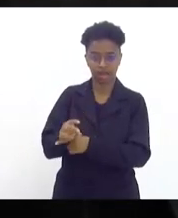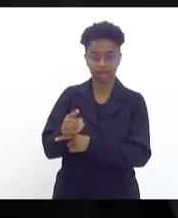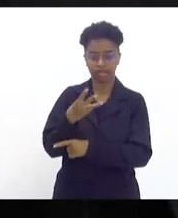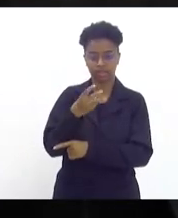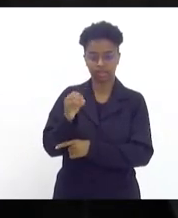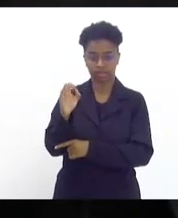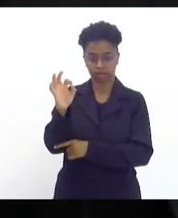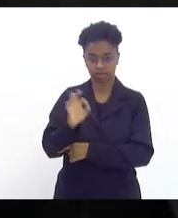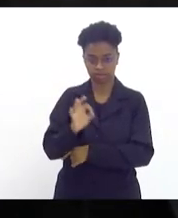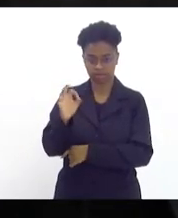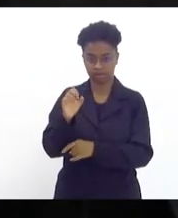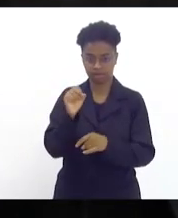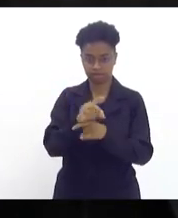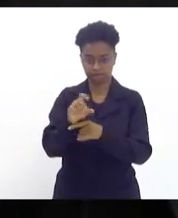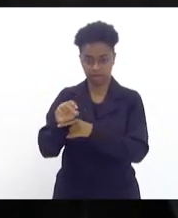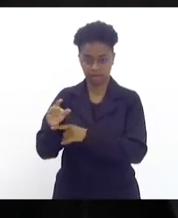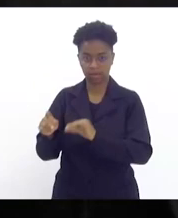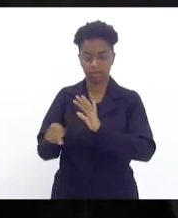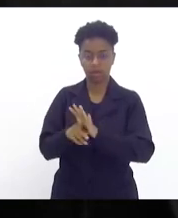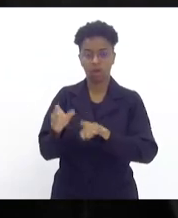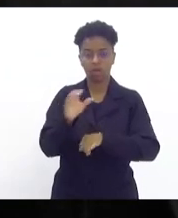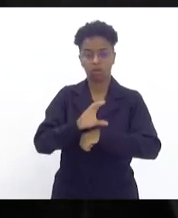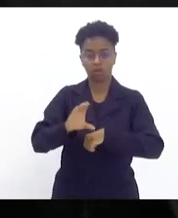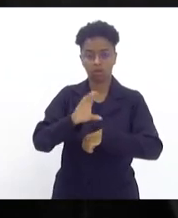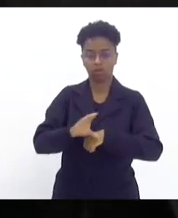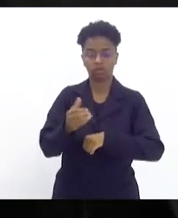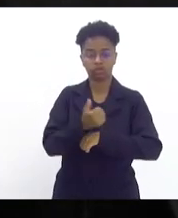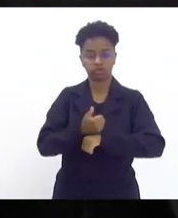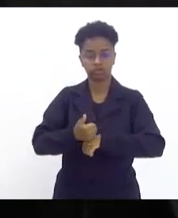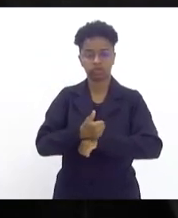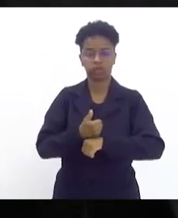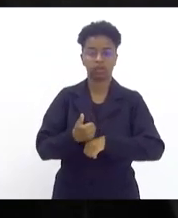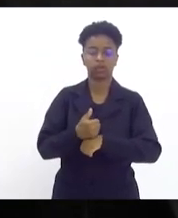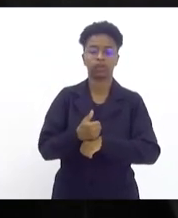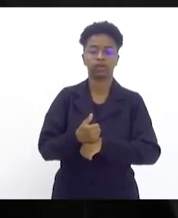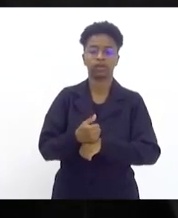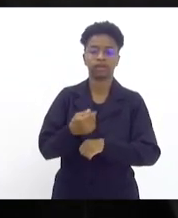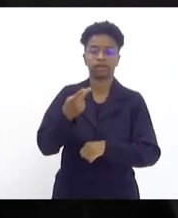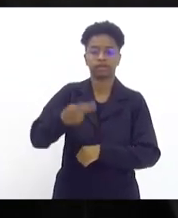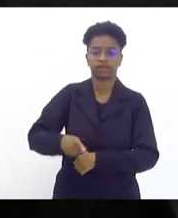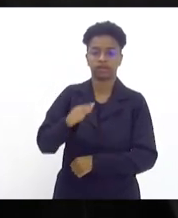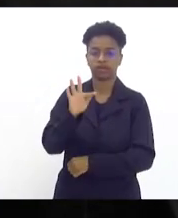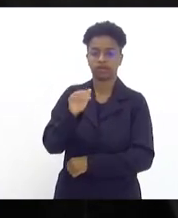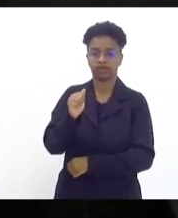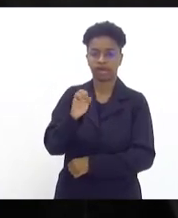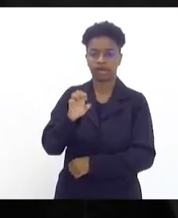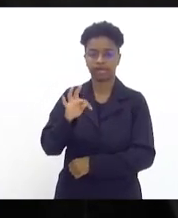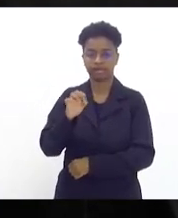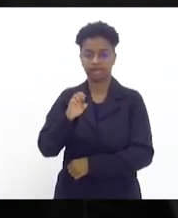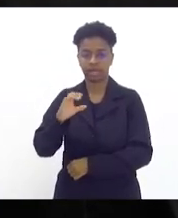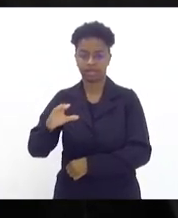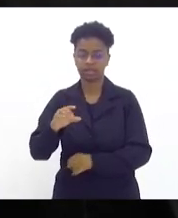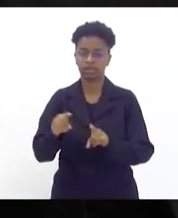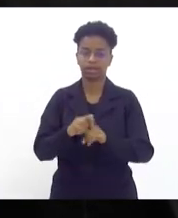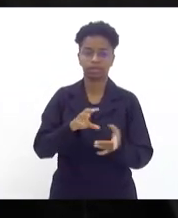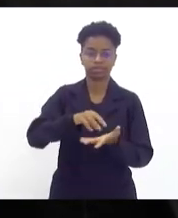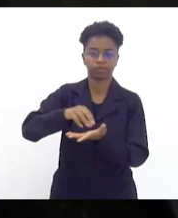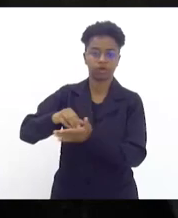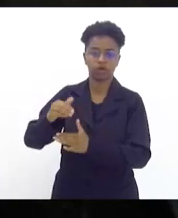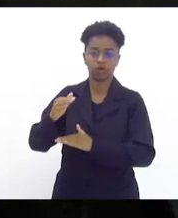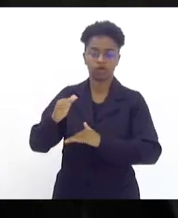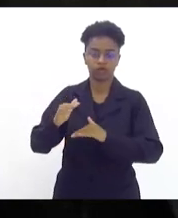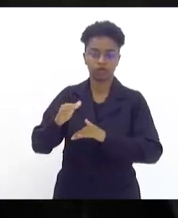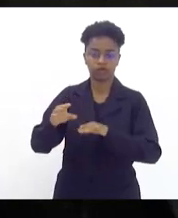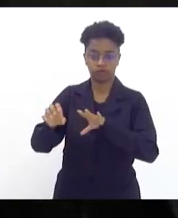% das vagas dos cursos profissionalizantes das FAETECs e dos centros de formação profissionais